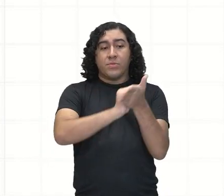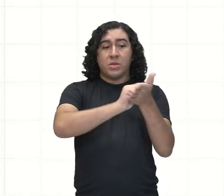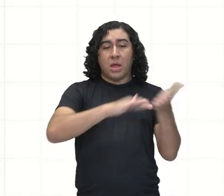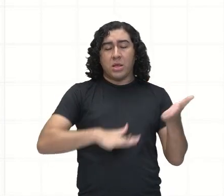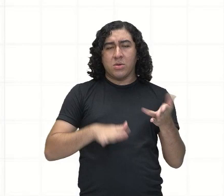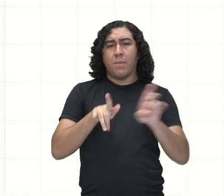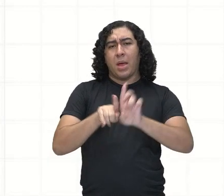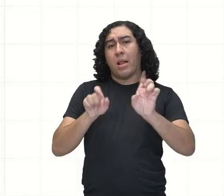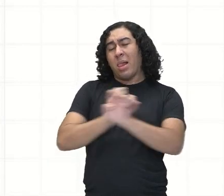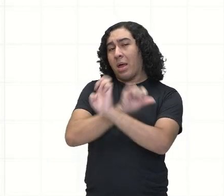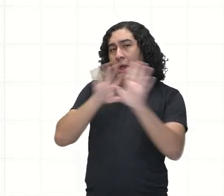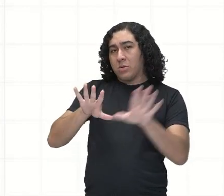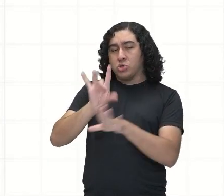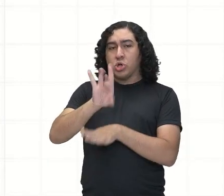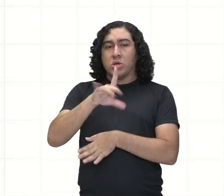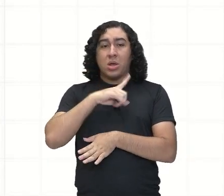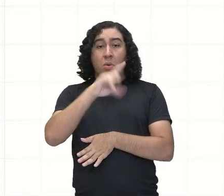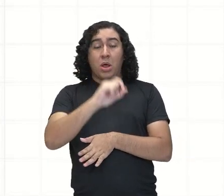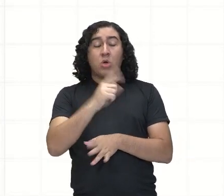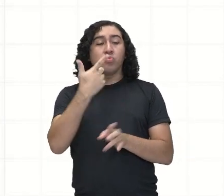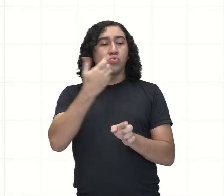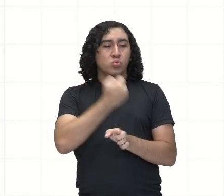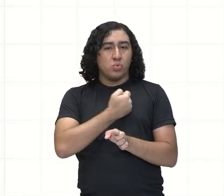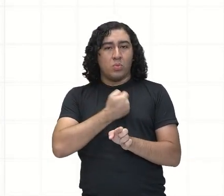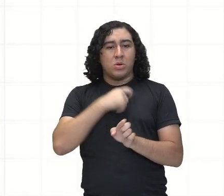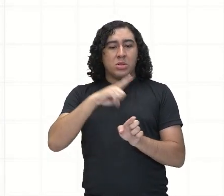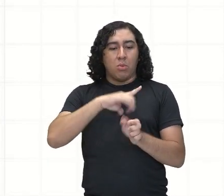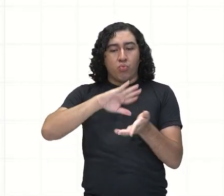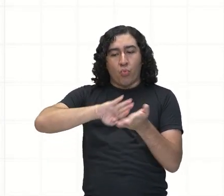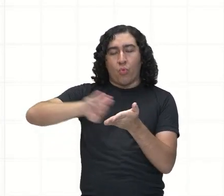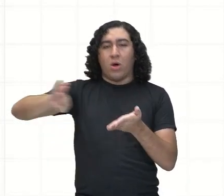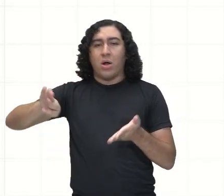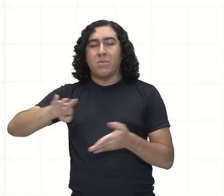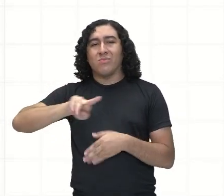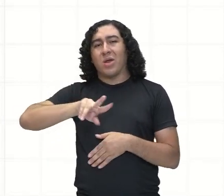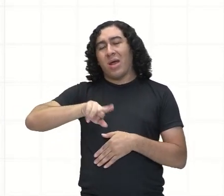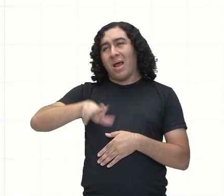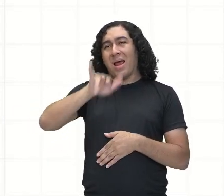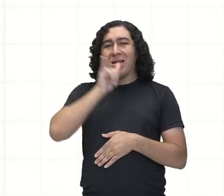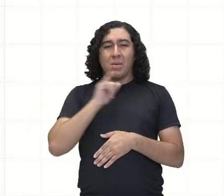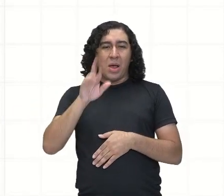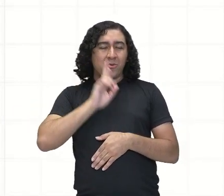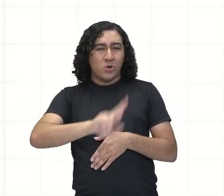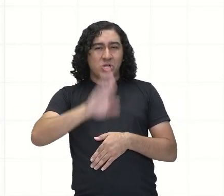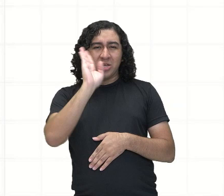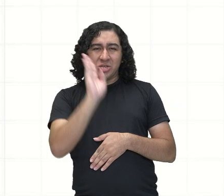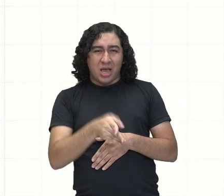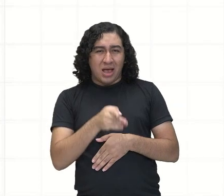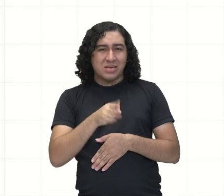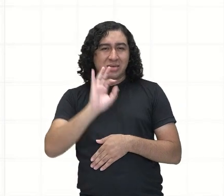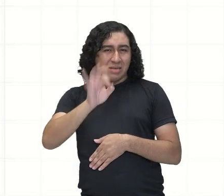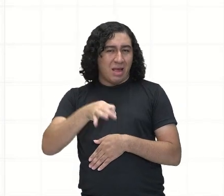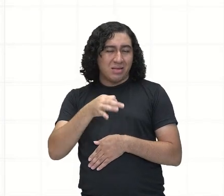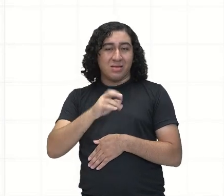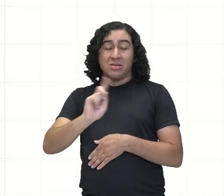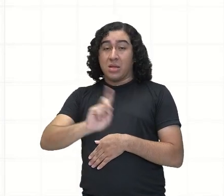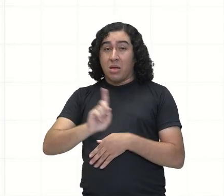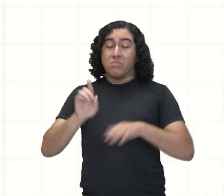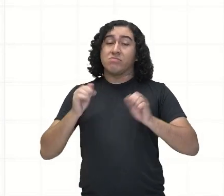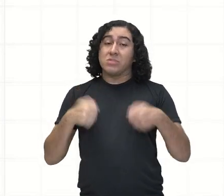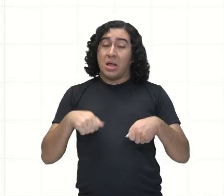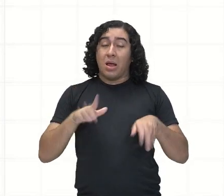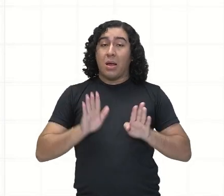lógico que somente você tirar os números dali, não vai te dar a resposta, né? E nem o que você tem que fazer.